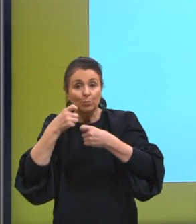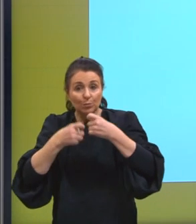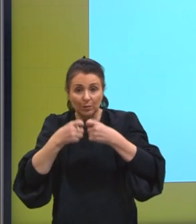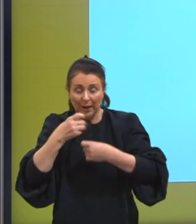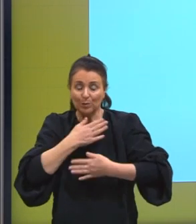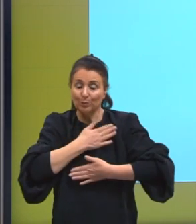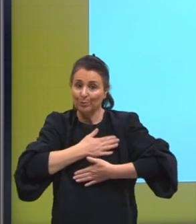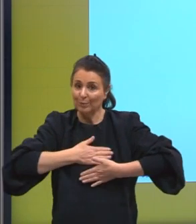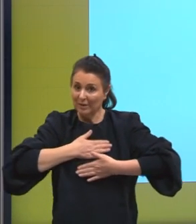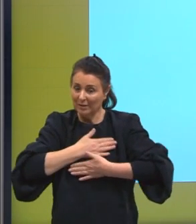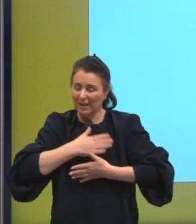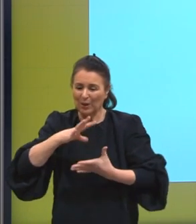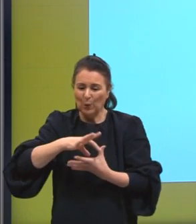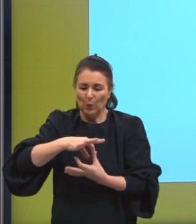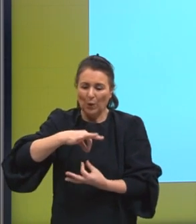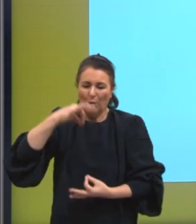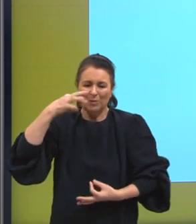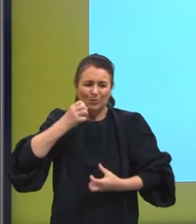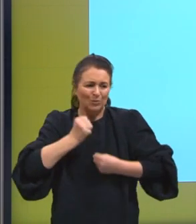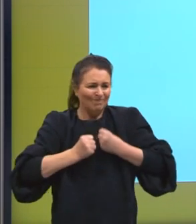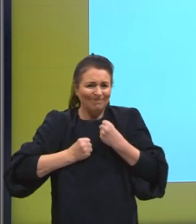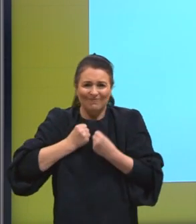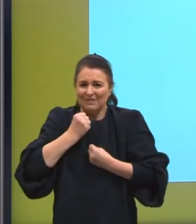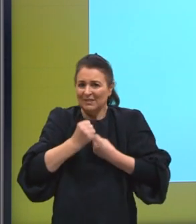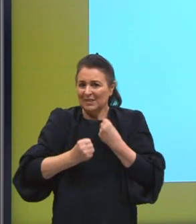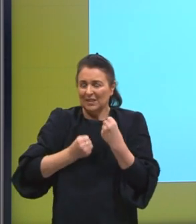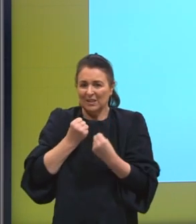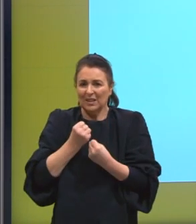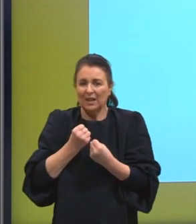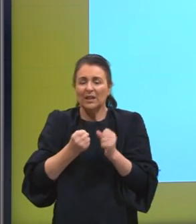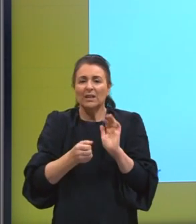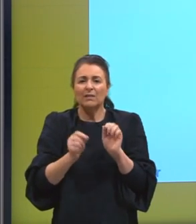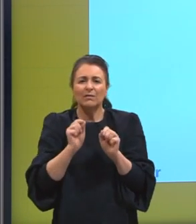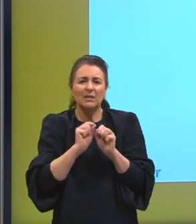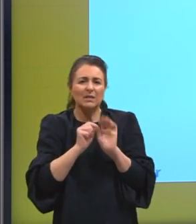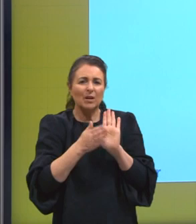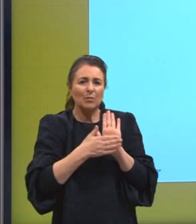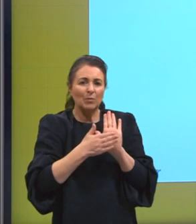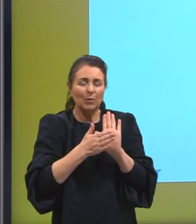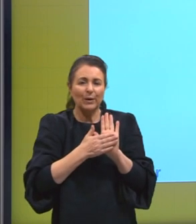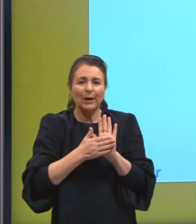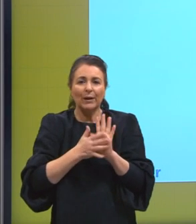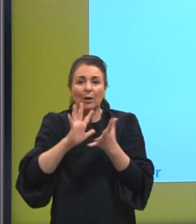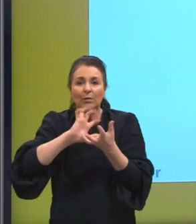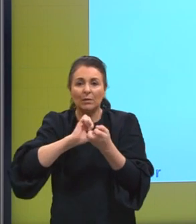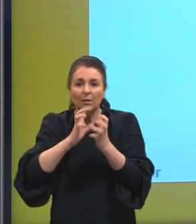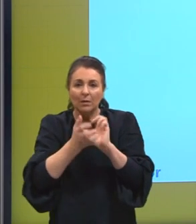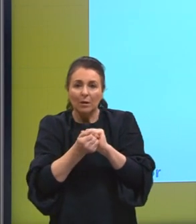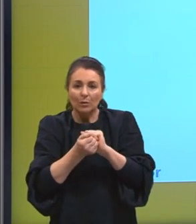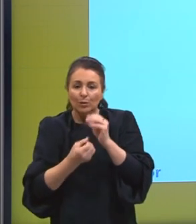almas que eram muito enriquetas, e aí ele, então, propunha que seriam os artesãos e os produtores,